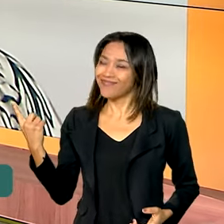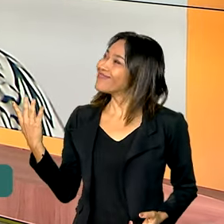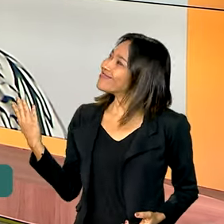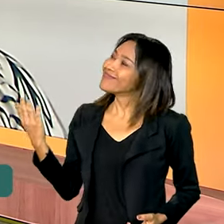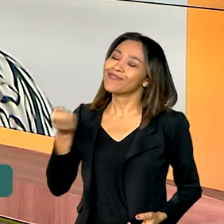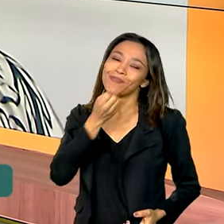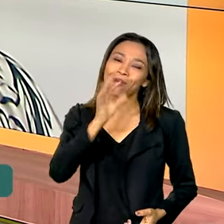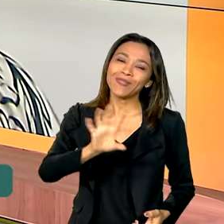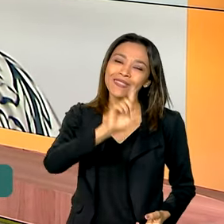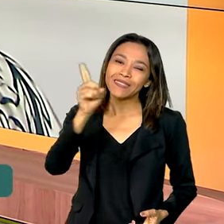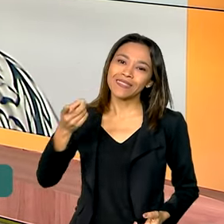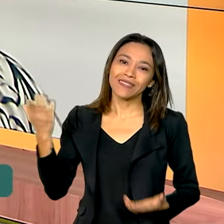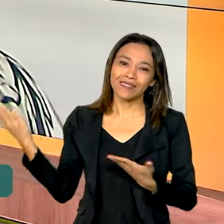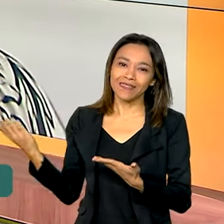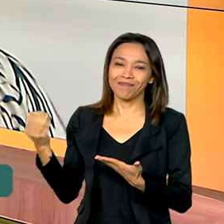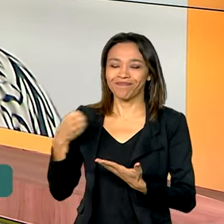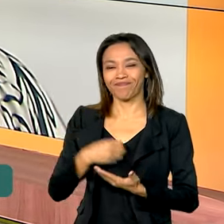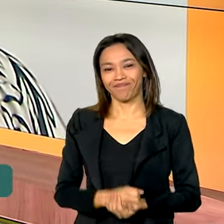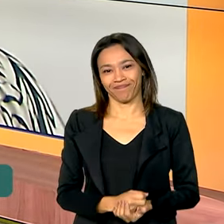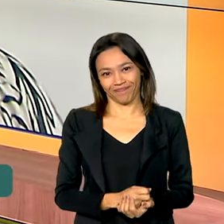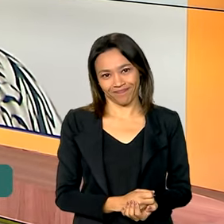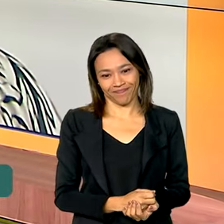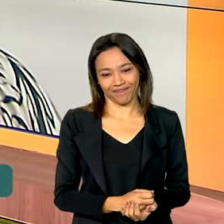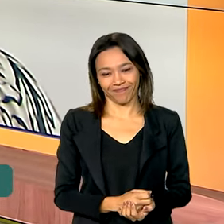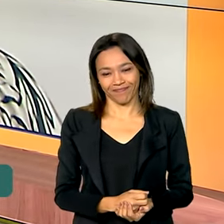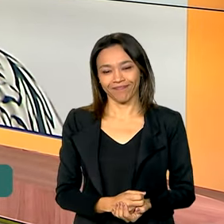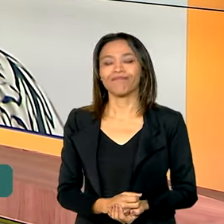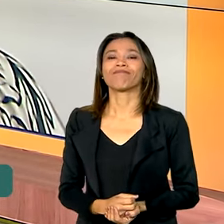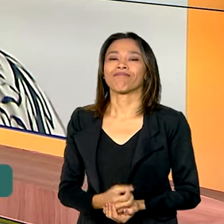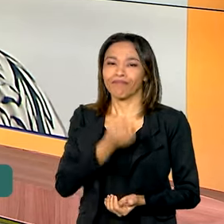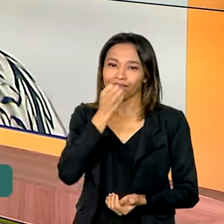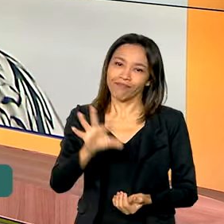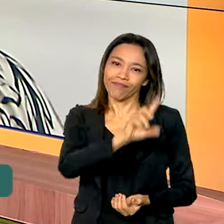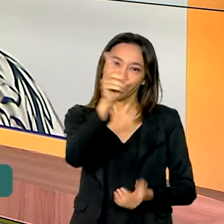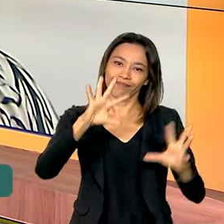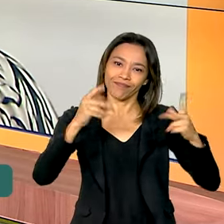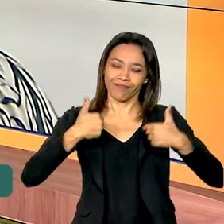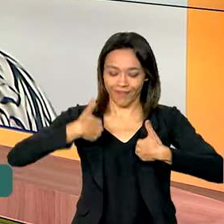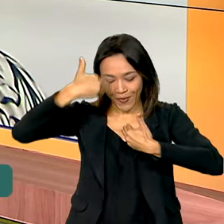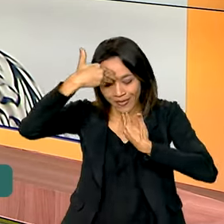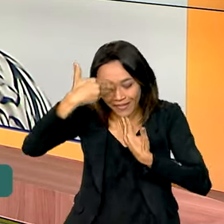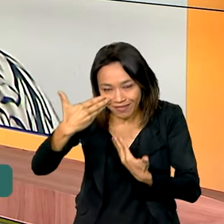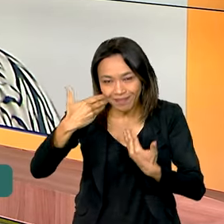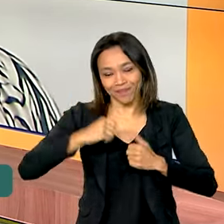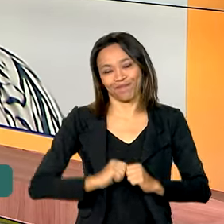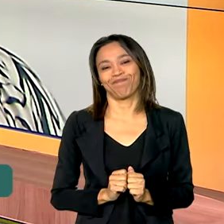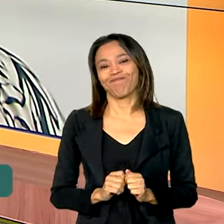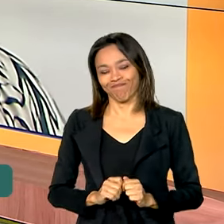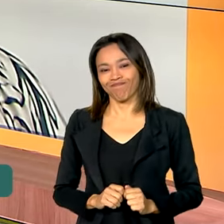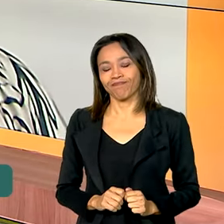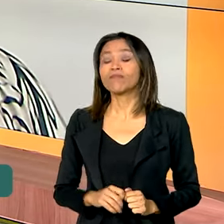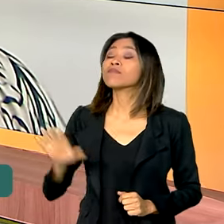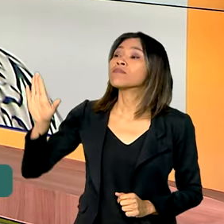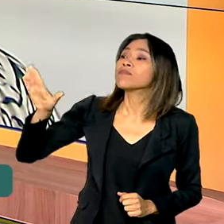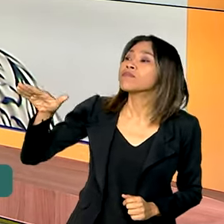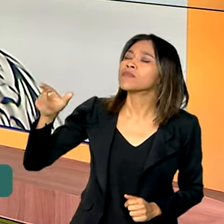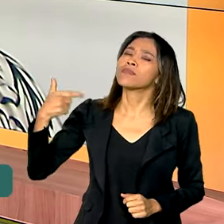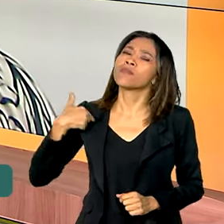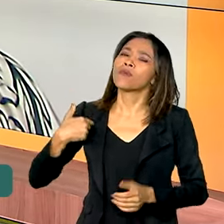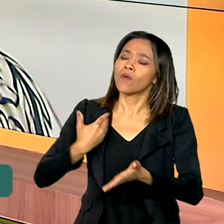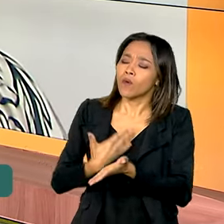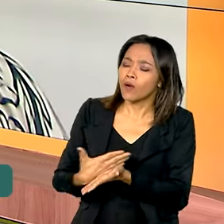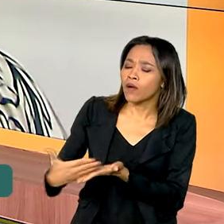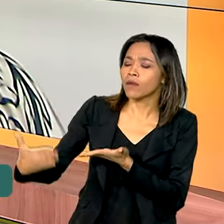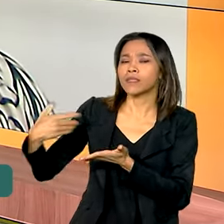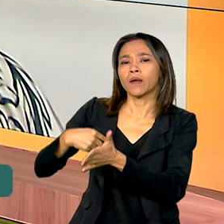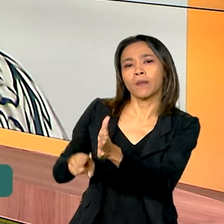pela participação no nosso programa. Bom dia. Bom dia a todos. Eu que agradeço, Vanessa. Coordenadora, eu queria começar